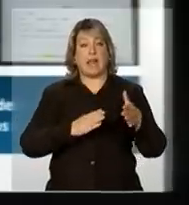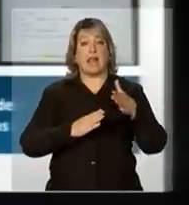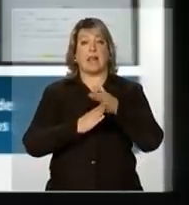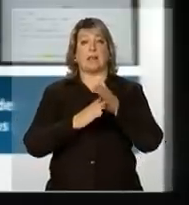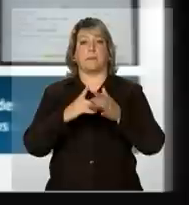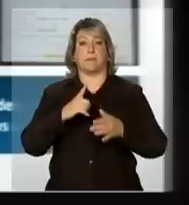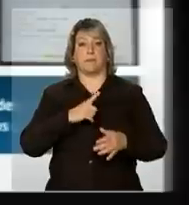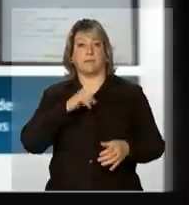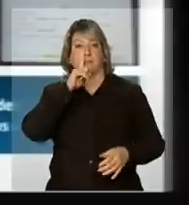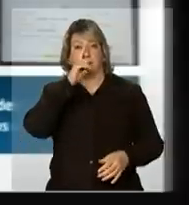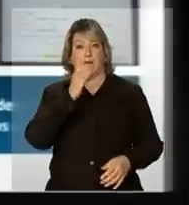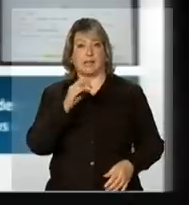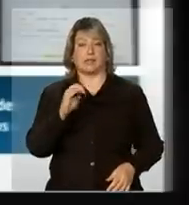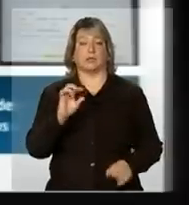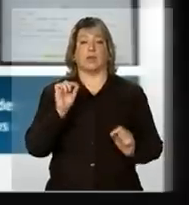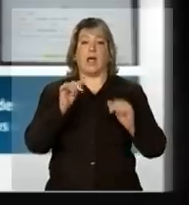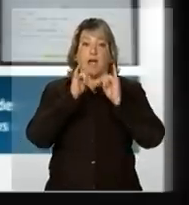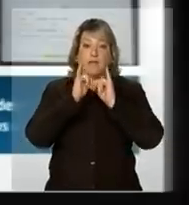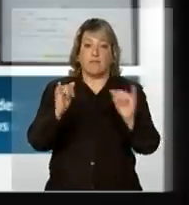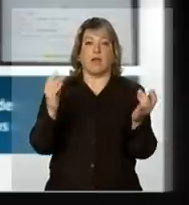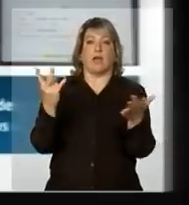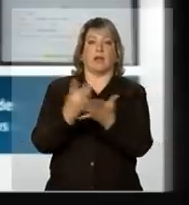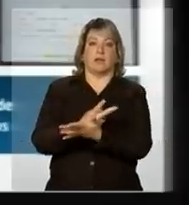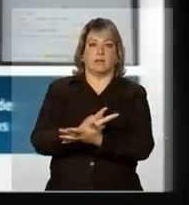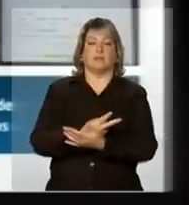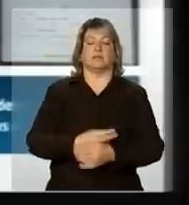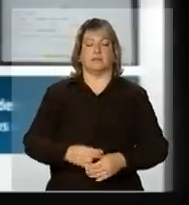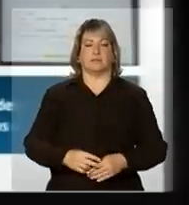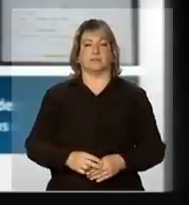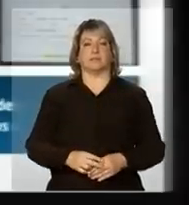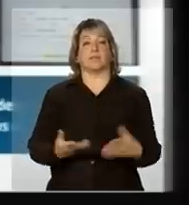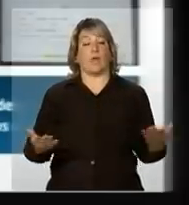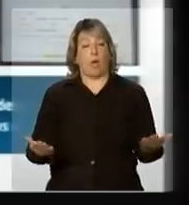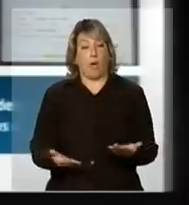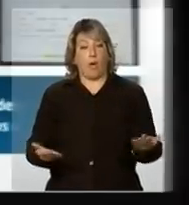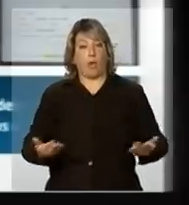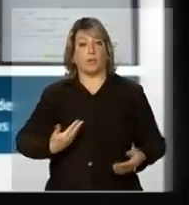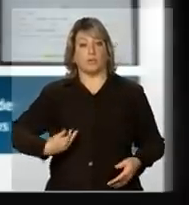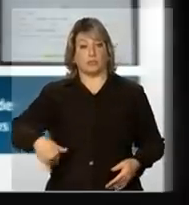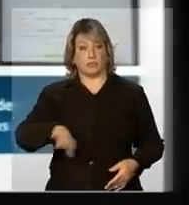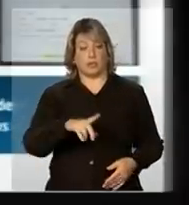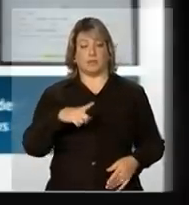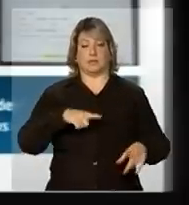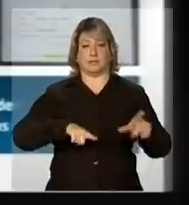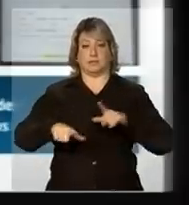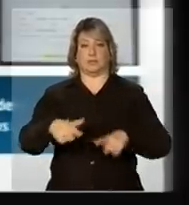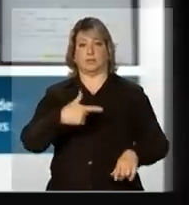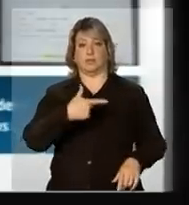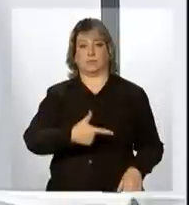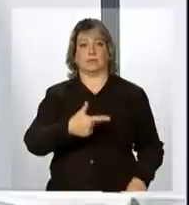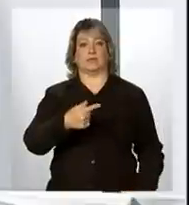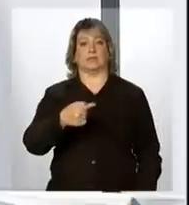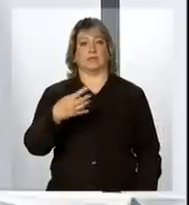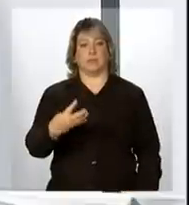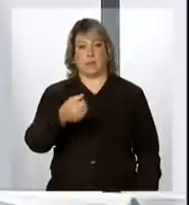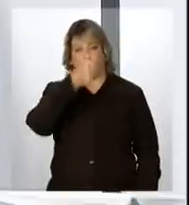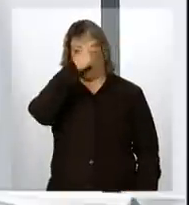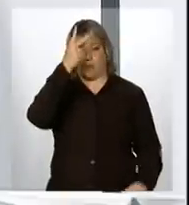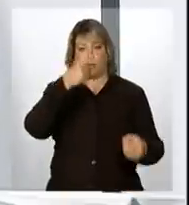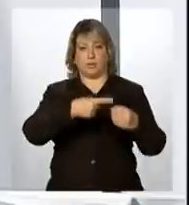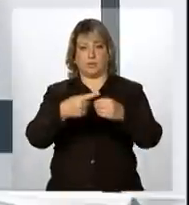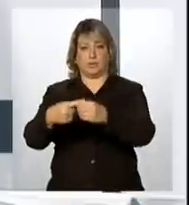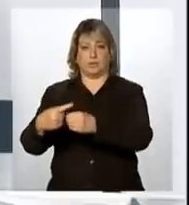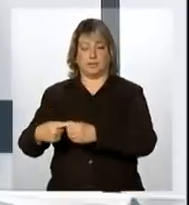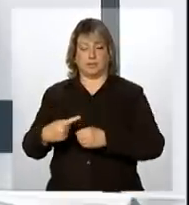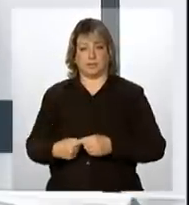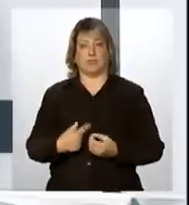para a emissão de alerta de risco de desastres naturais e hoje a gente atua com 274 municípios. Nós vamos